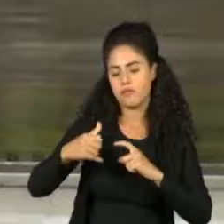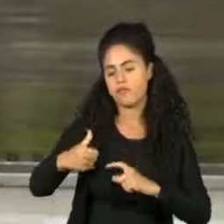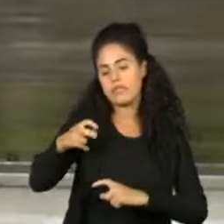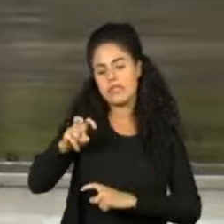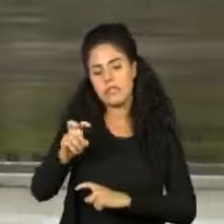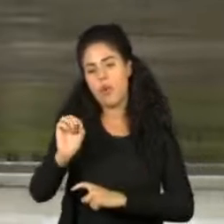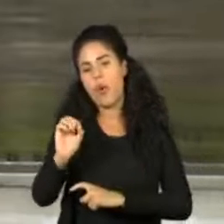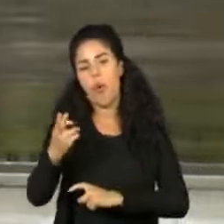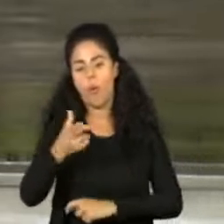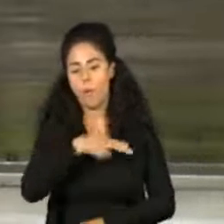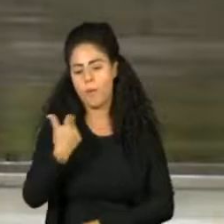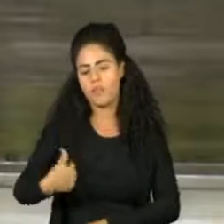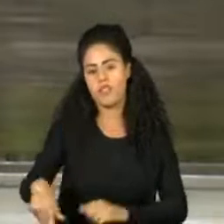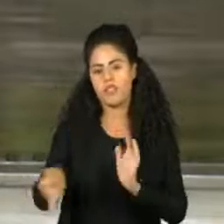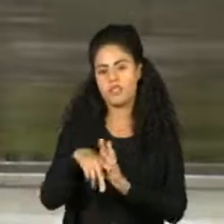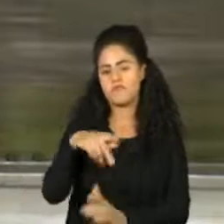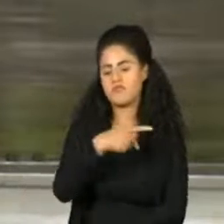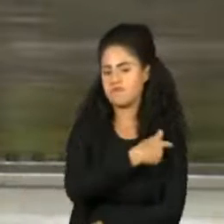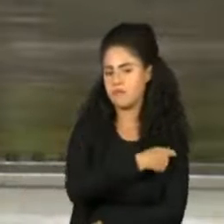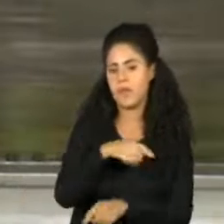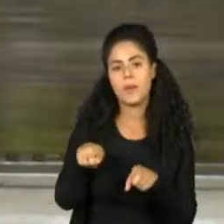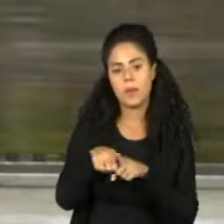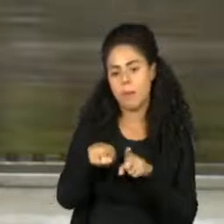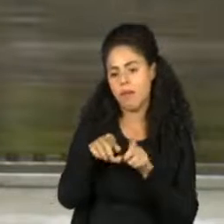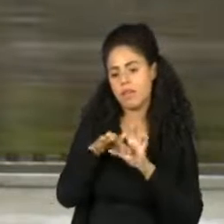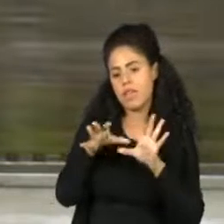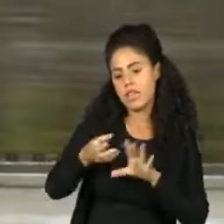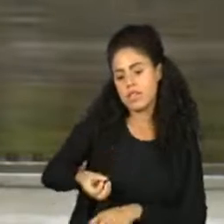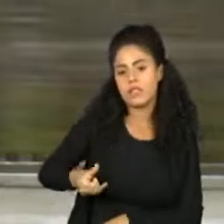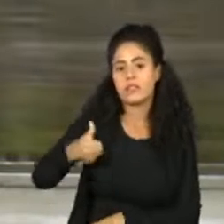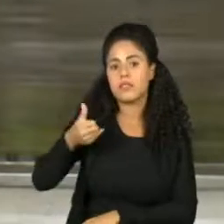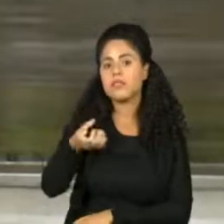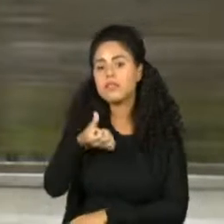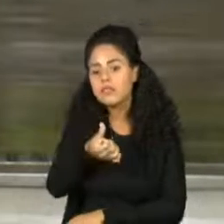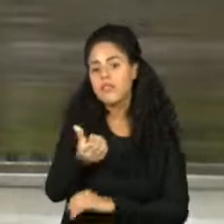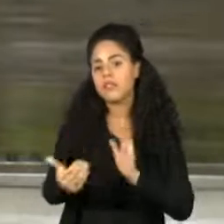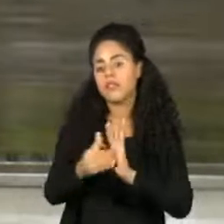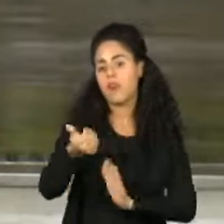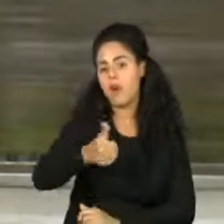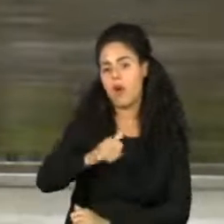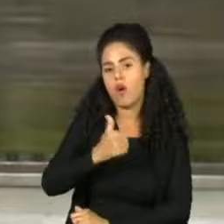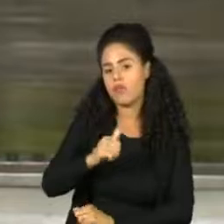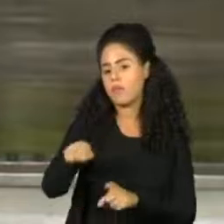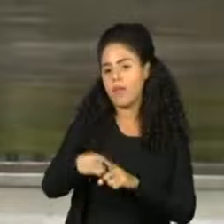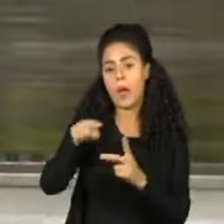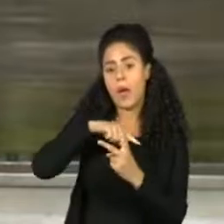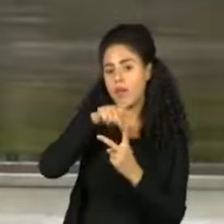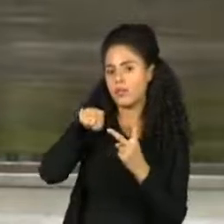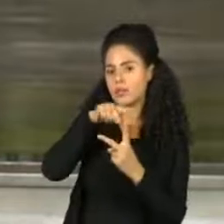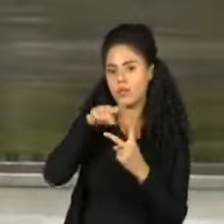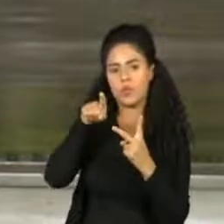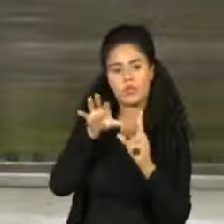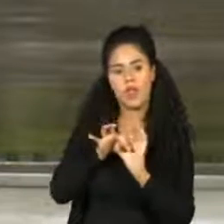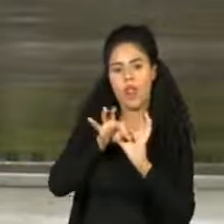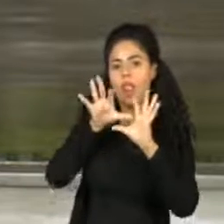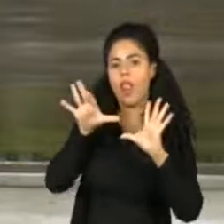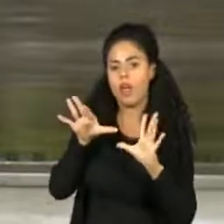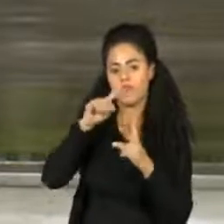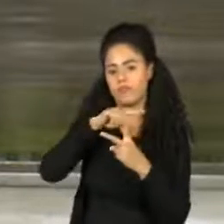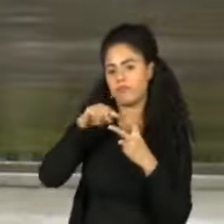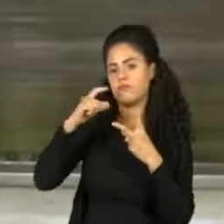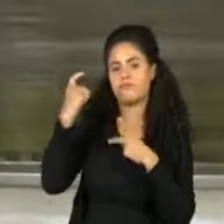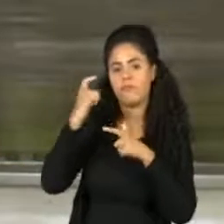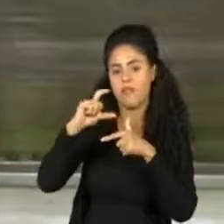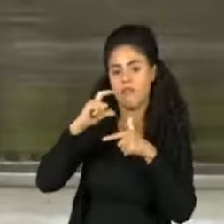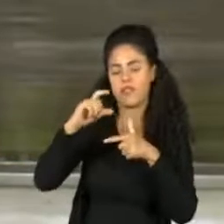anos, seja a vacina Coronavac para crianças de 6 a 11 anos, ambas as vacinas checadas e